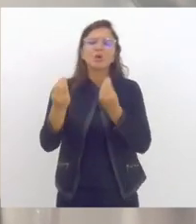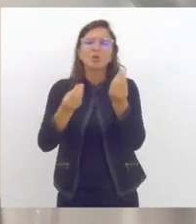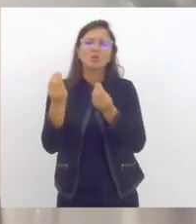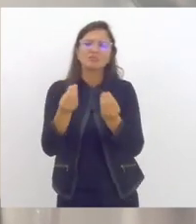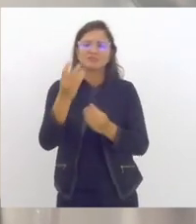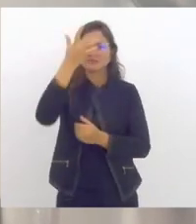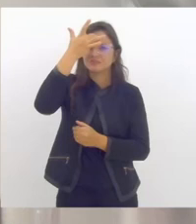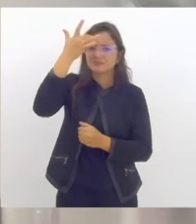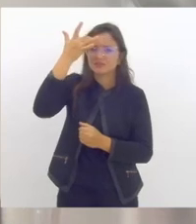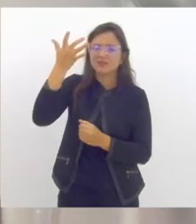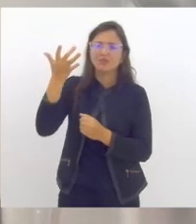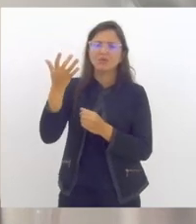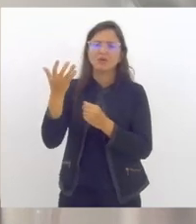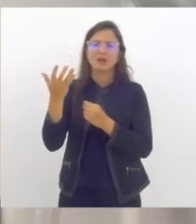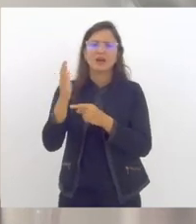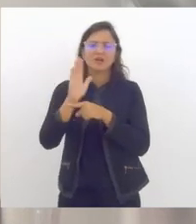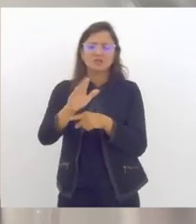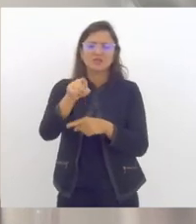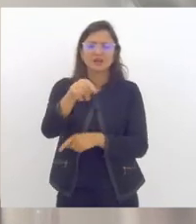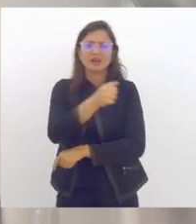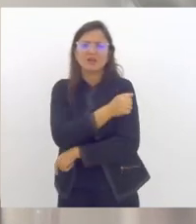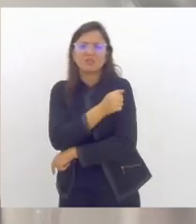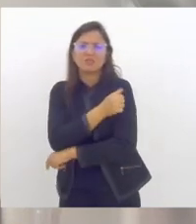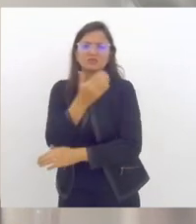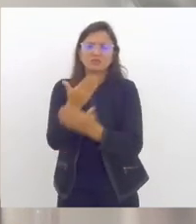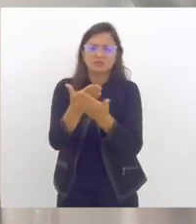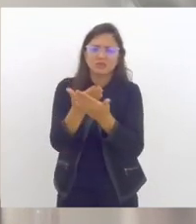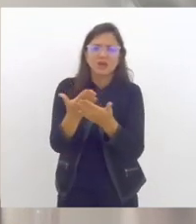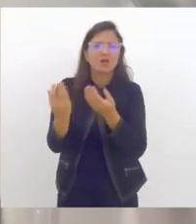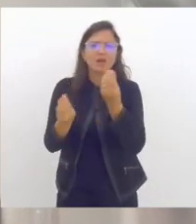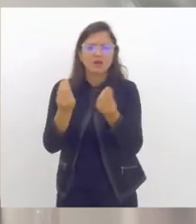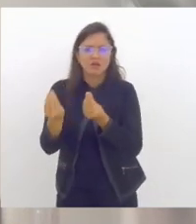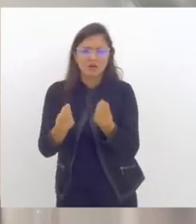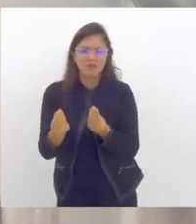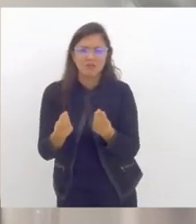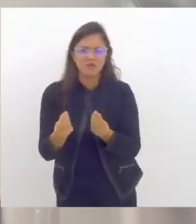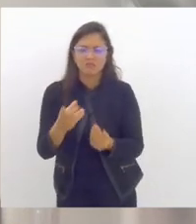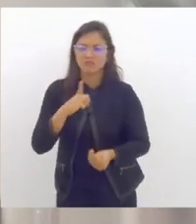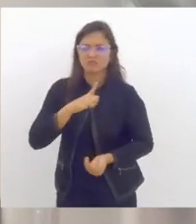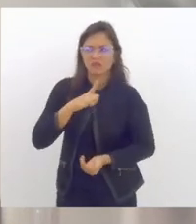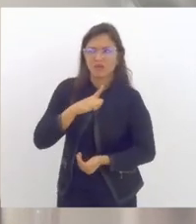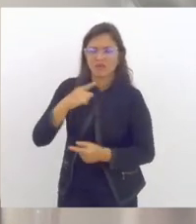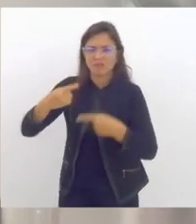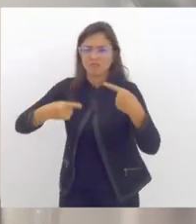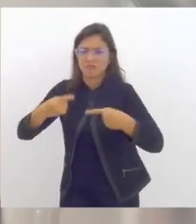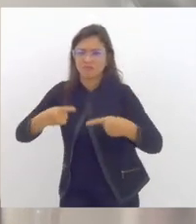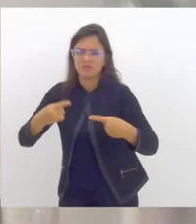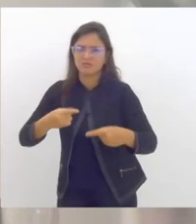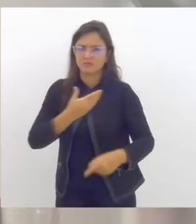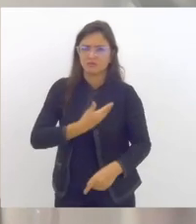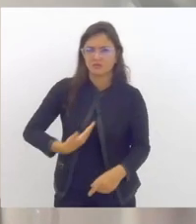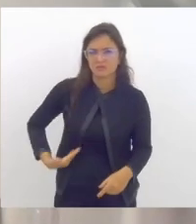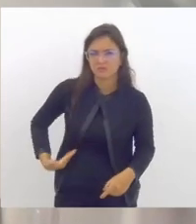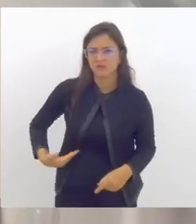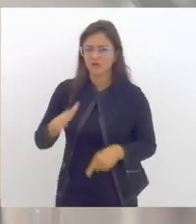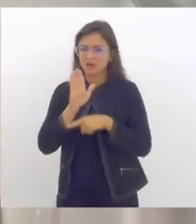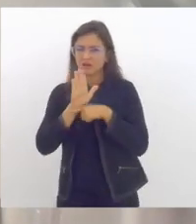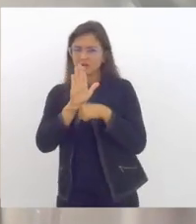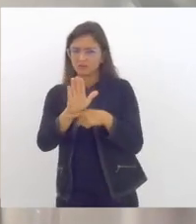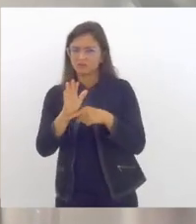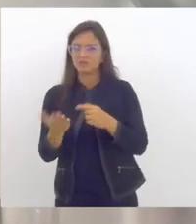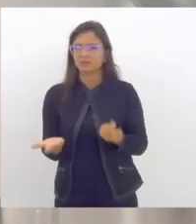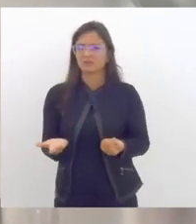dos nossos estudantes? Como estão funcionando as políticas públicas para garantir